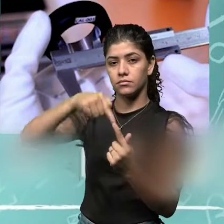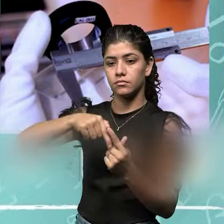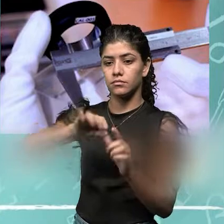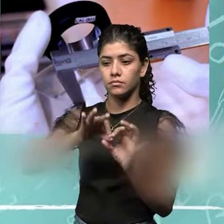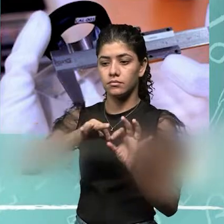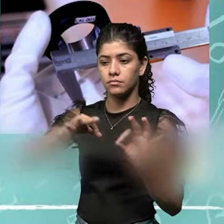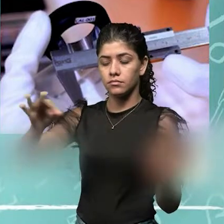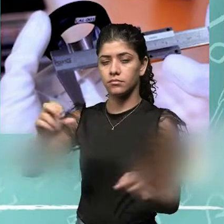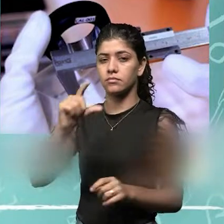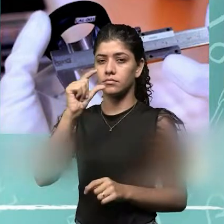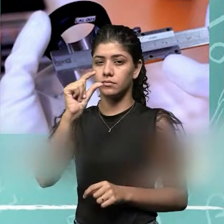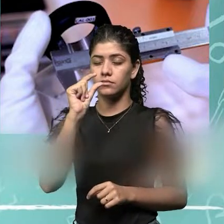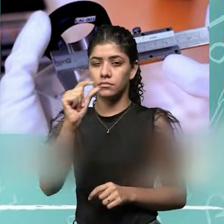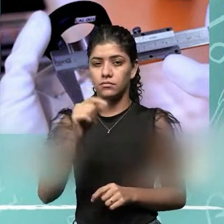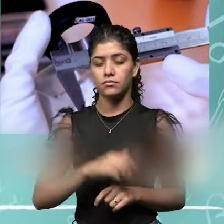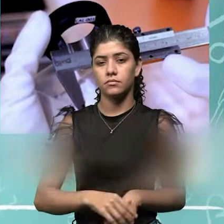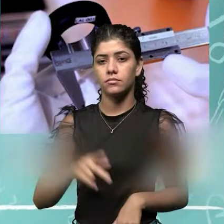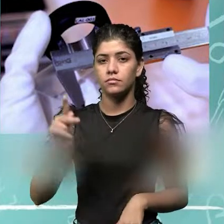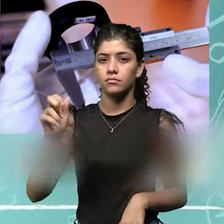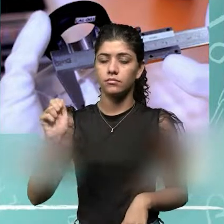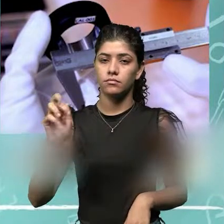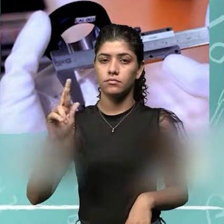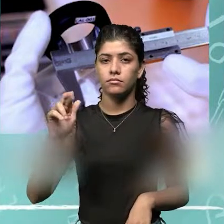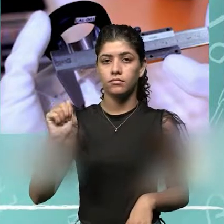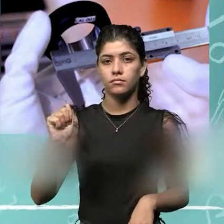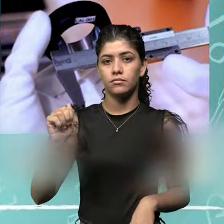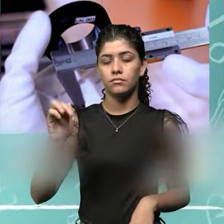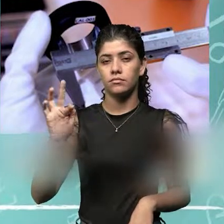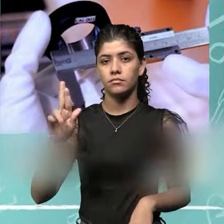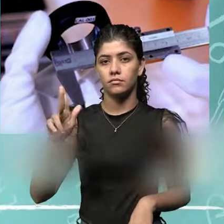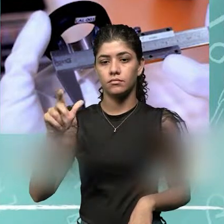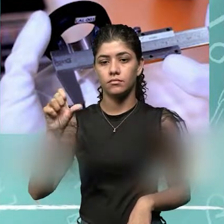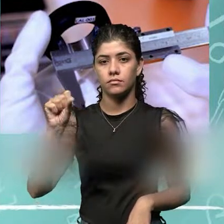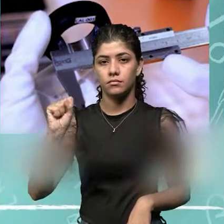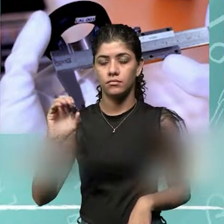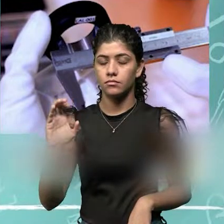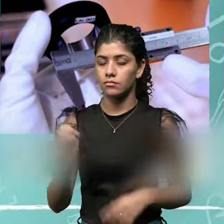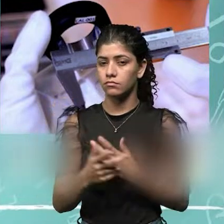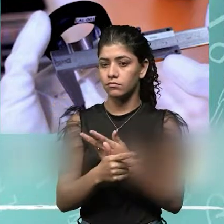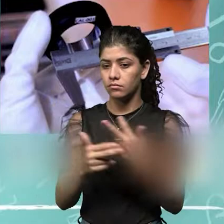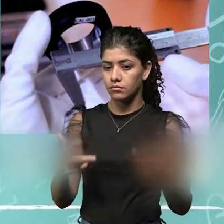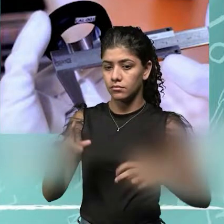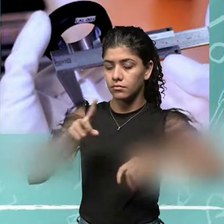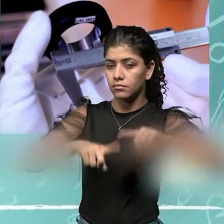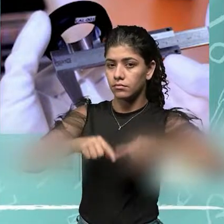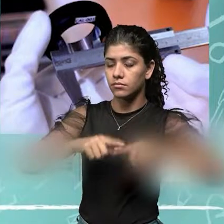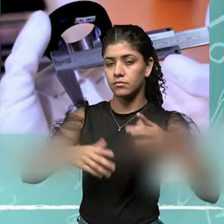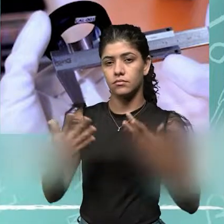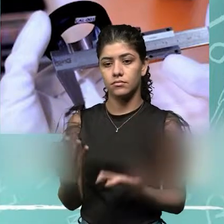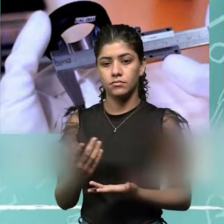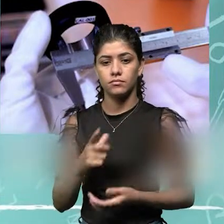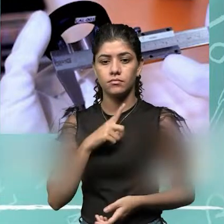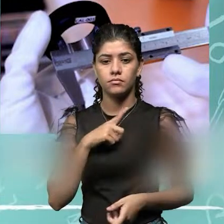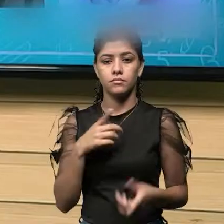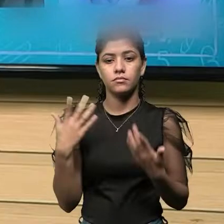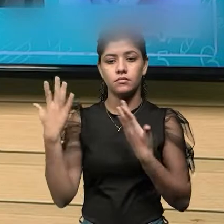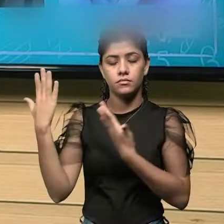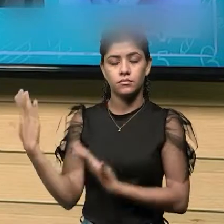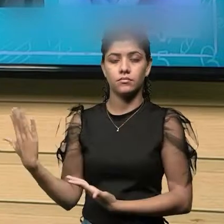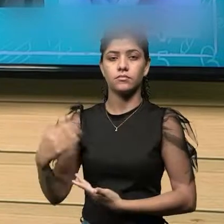como brocas, parafusos, tubos, porcas, etc. Aqui nós temos, então, o paquímetro.